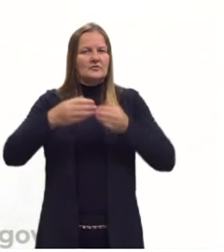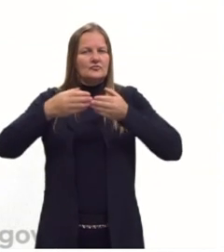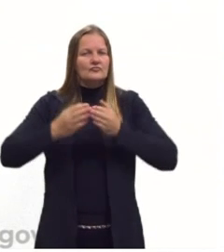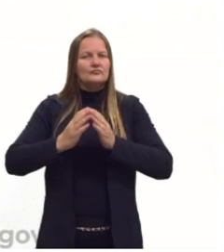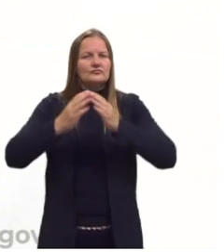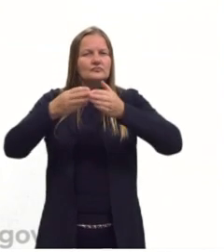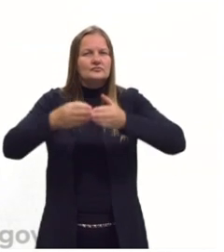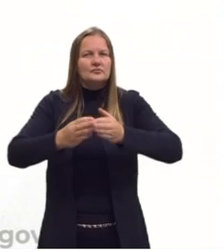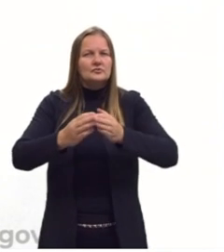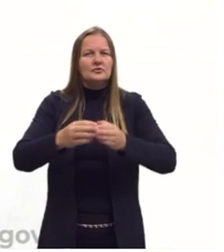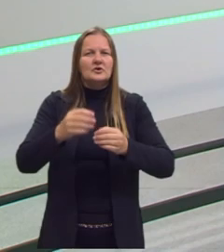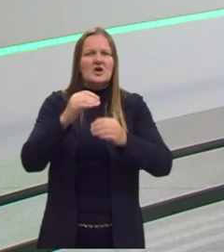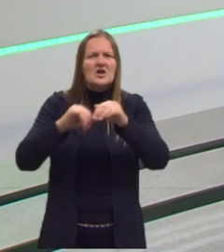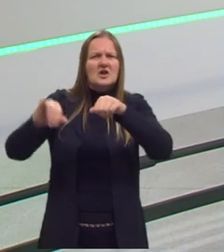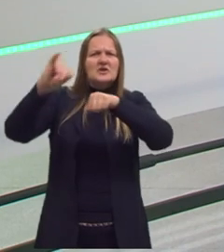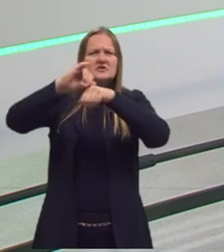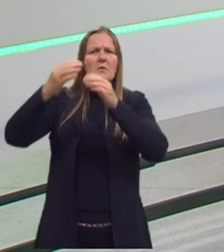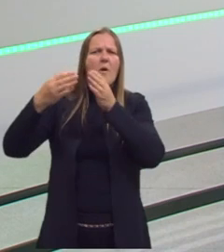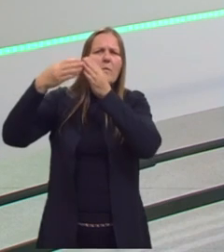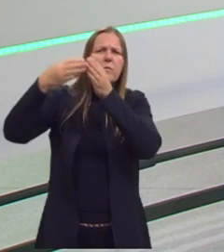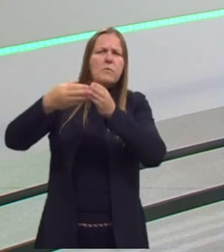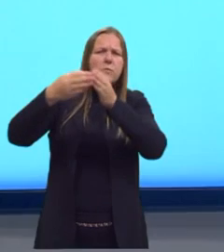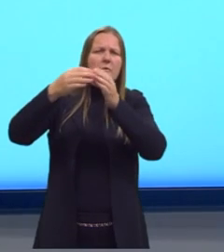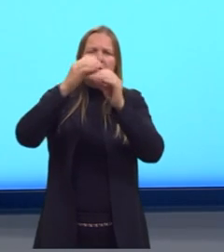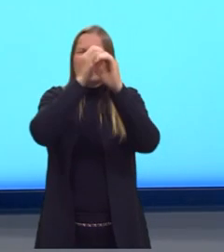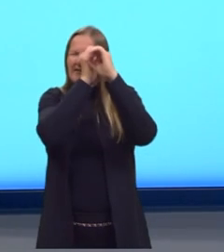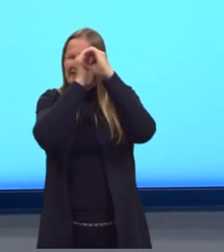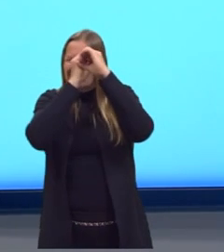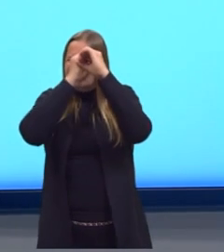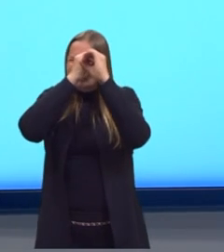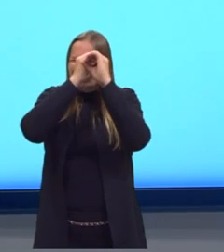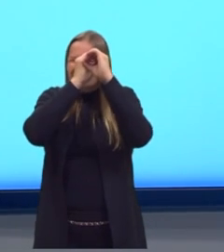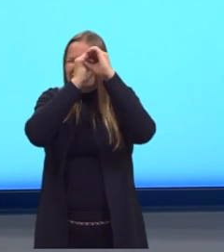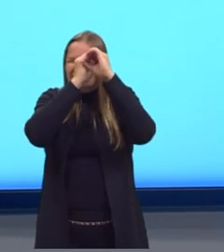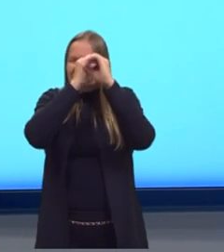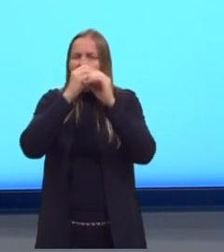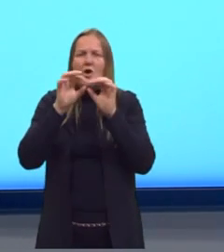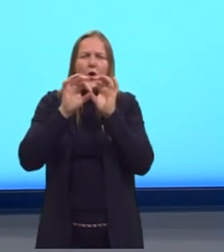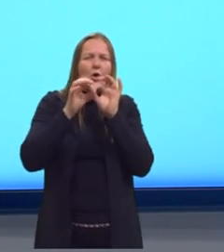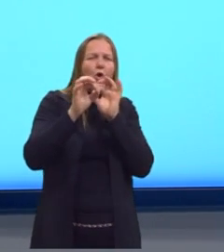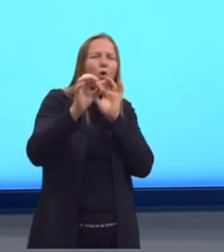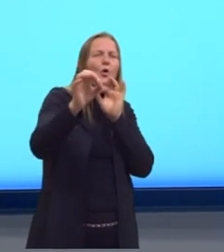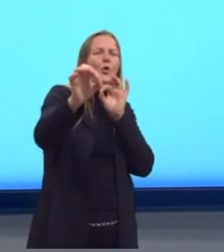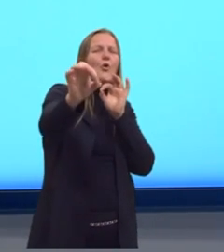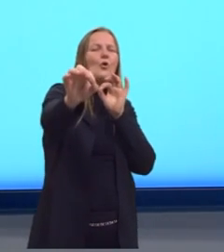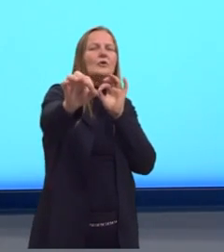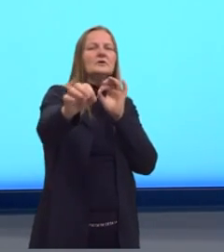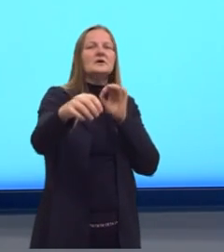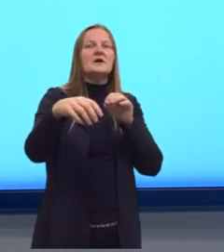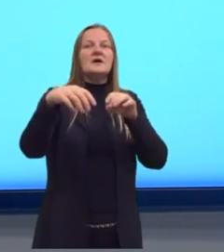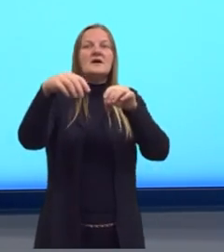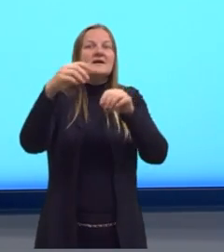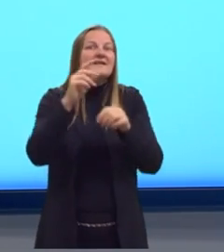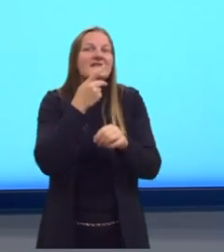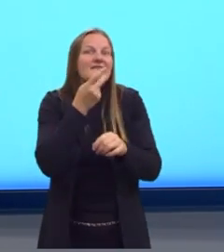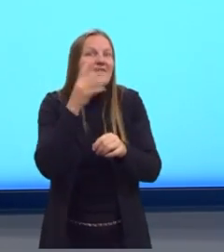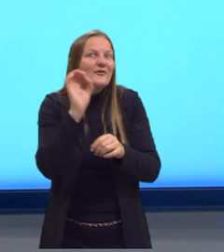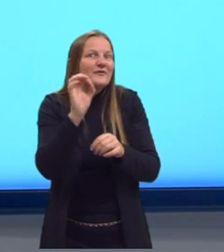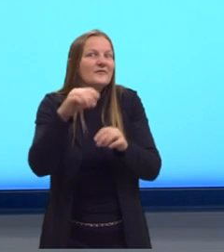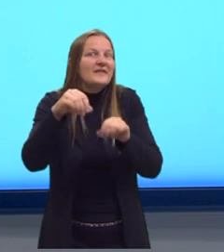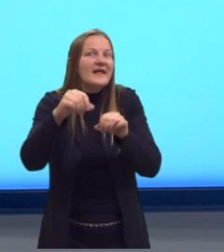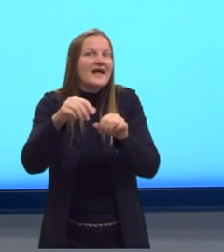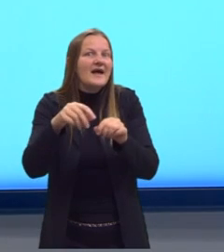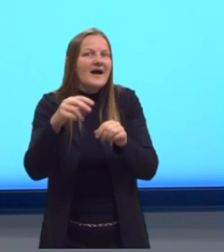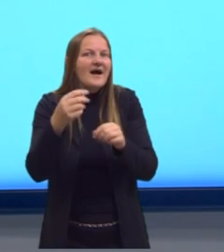lá em cima do navio, usando uma luneta para ver lá longe. E, ao invés de dizer terra à vista, ele